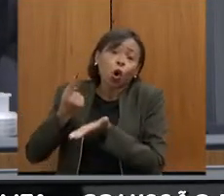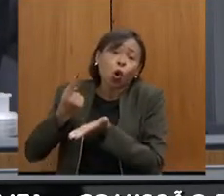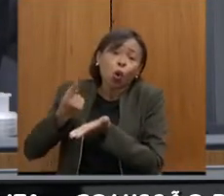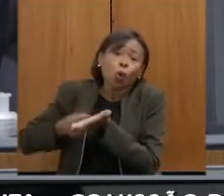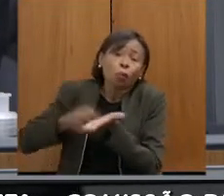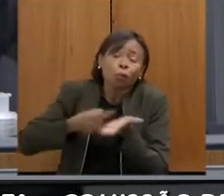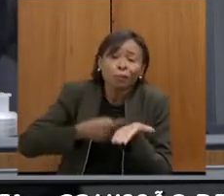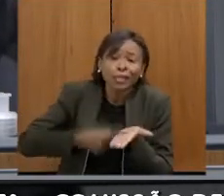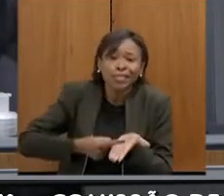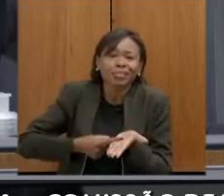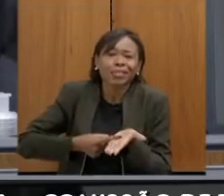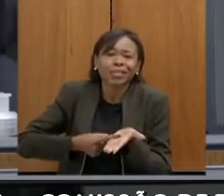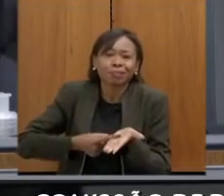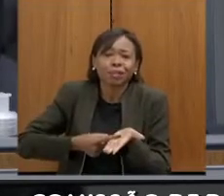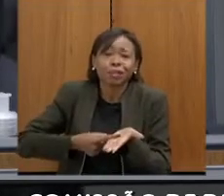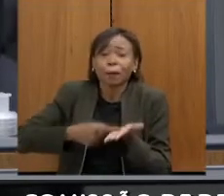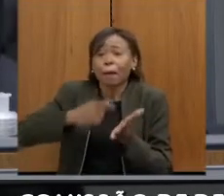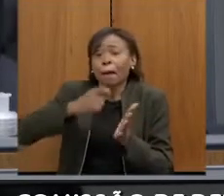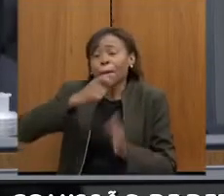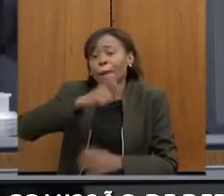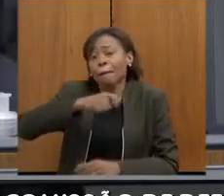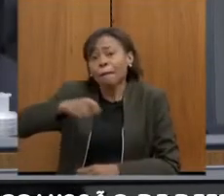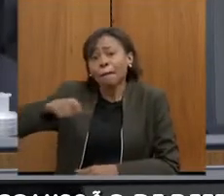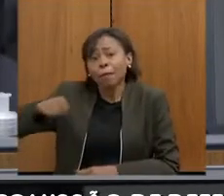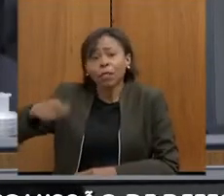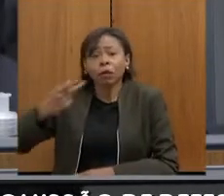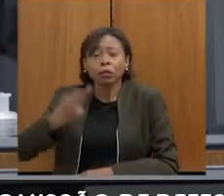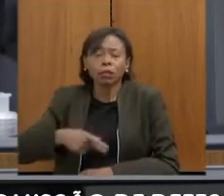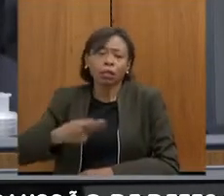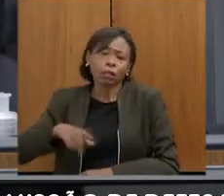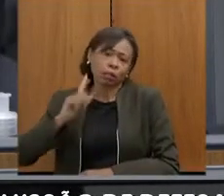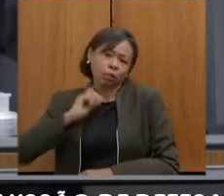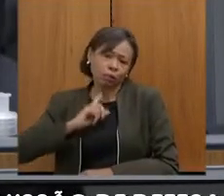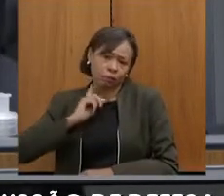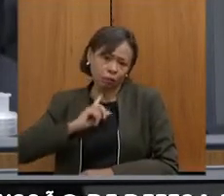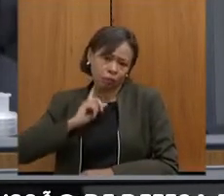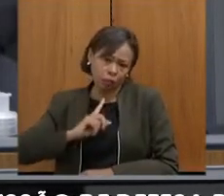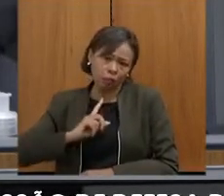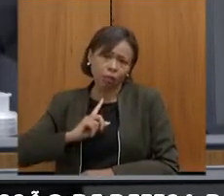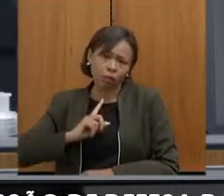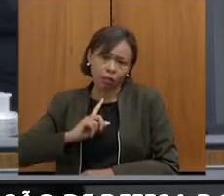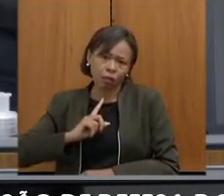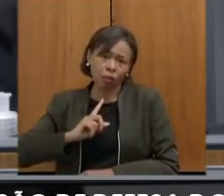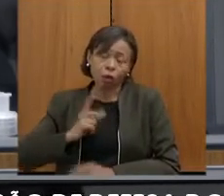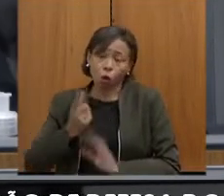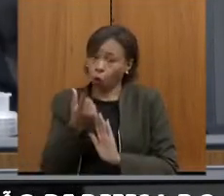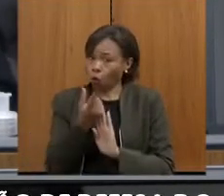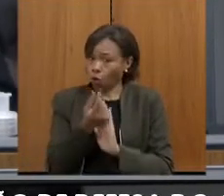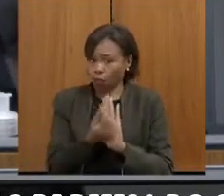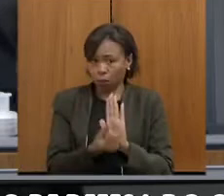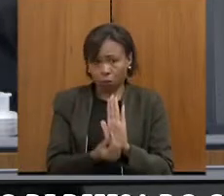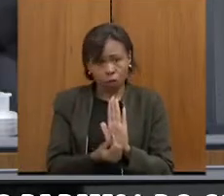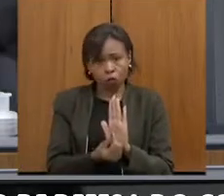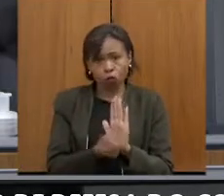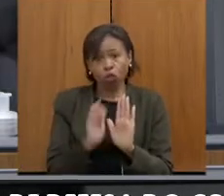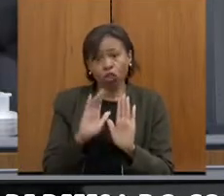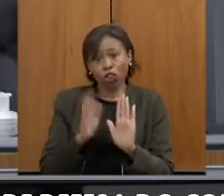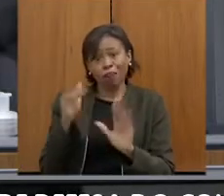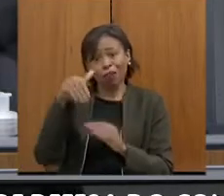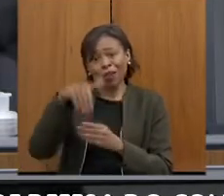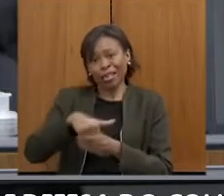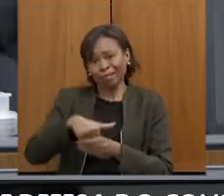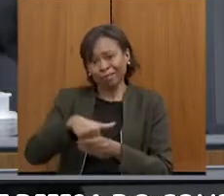firmados mensalmente pelo Estado de Minas Gerais, inclusive com orçamento já votado até o final do ano.